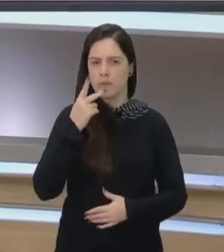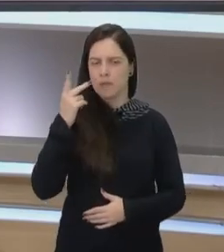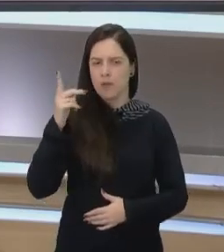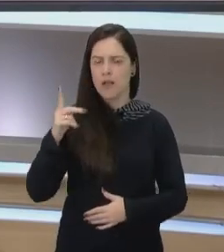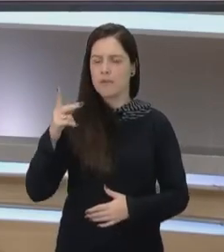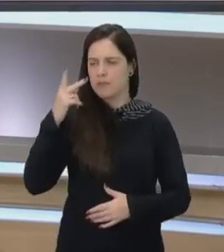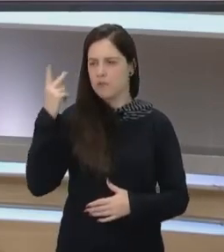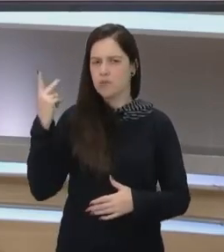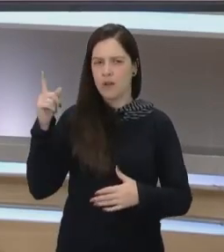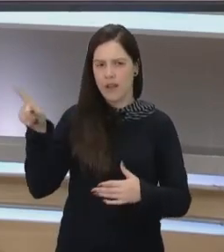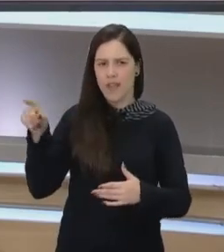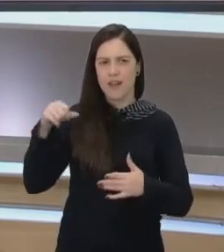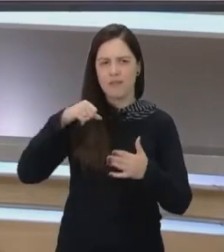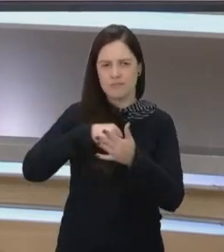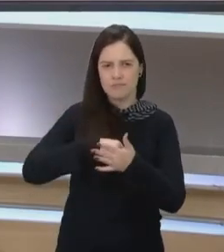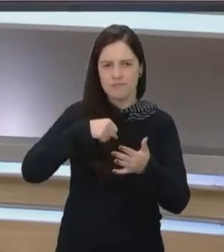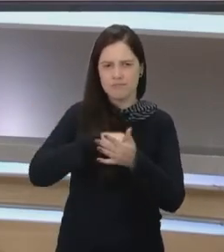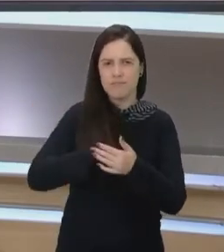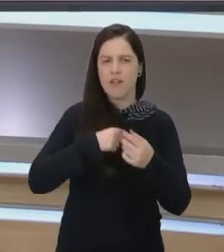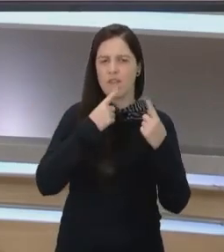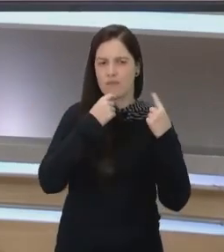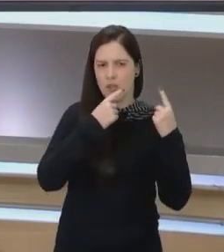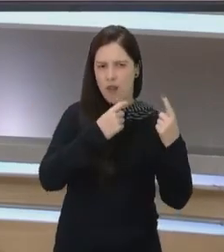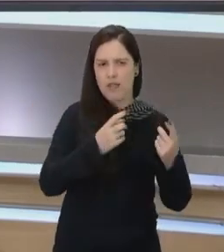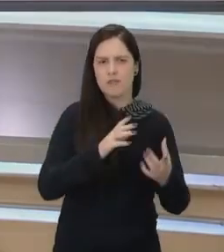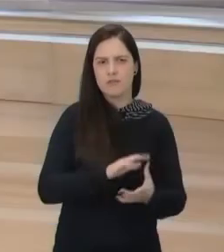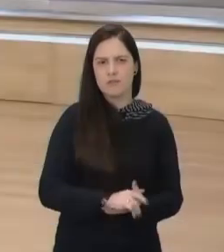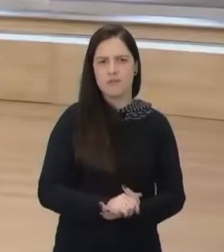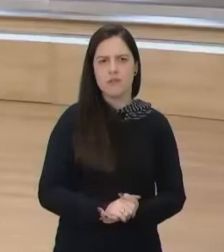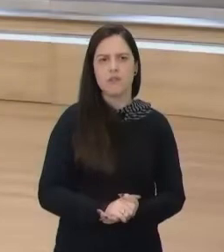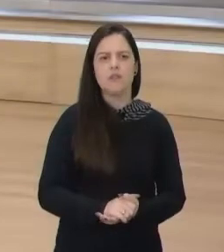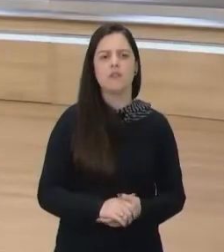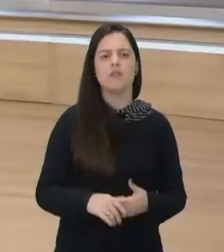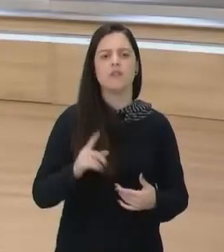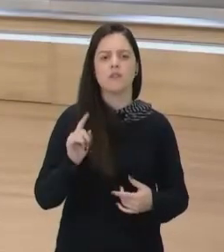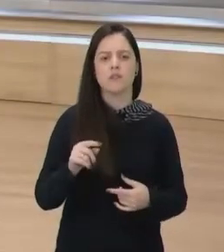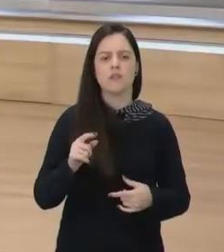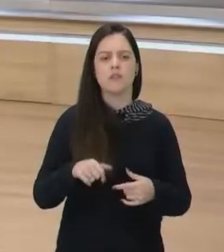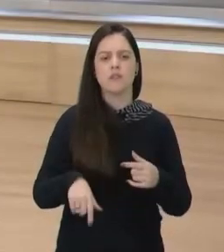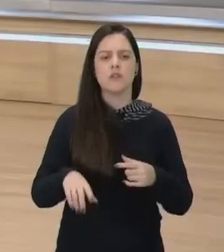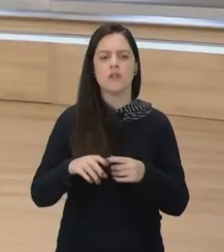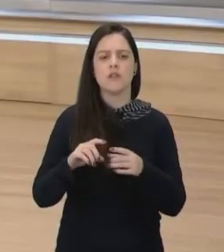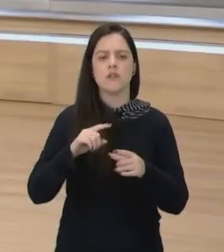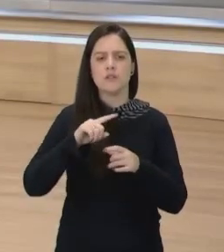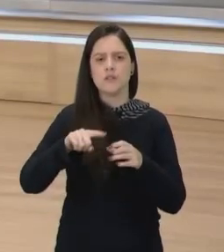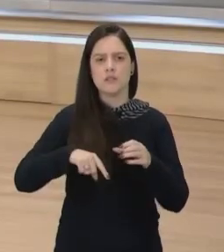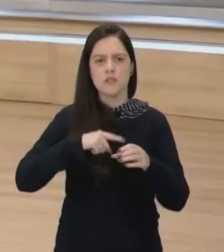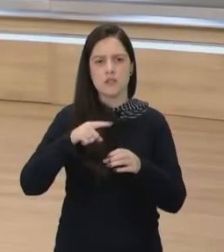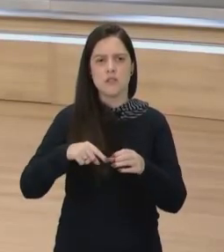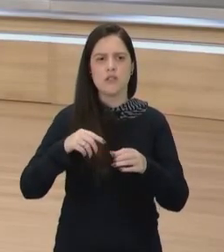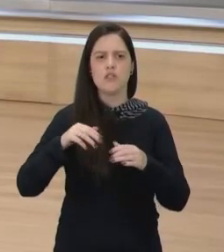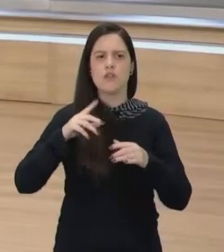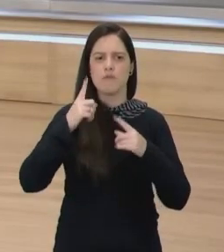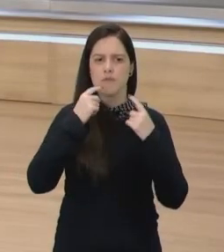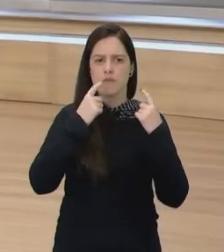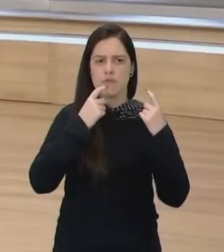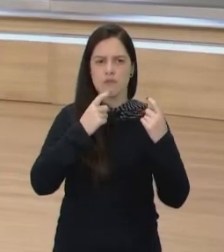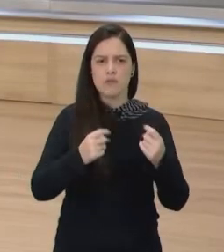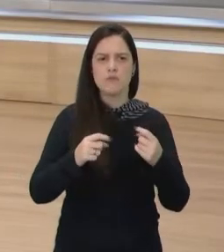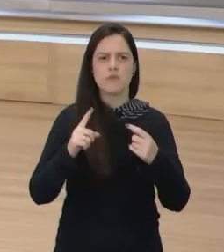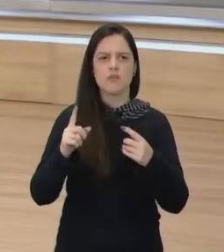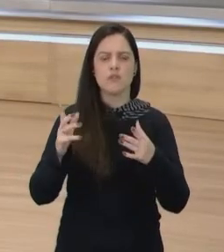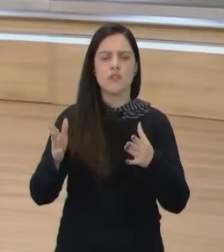Ele vai se tornar violento dentro do relacionamento dele. Então, isso é o que a gente chama de ciclo intergeracional de violência. É quando